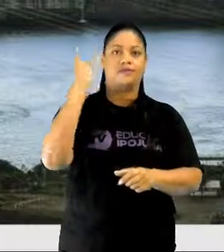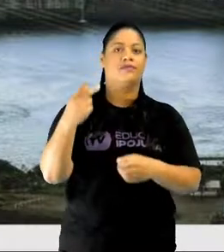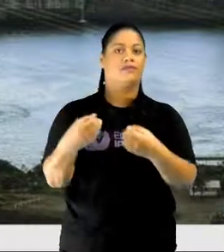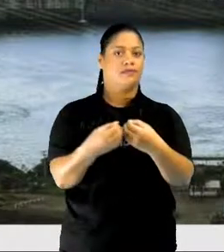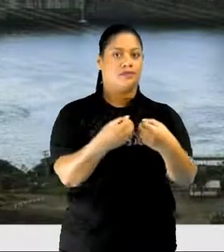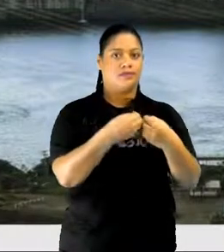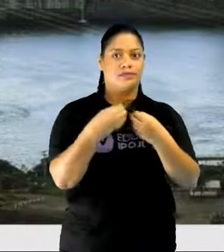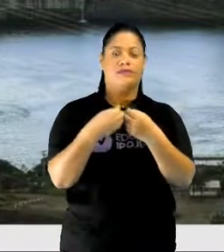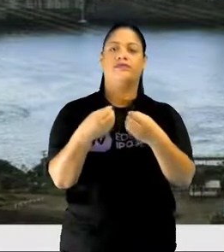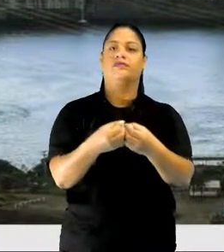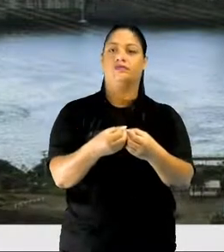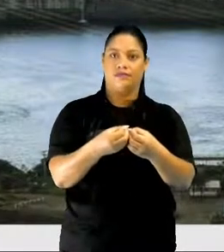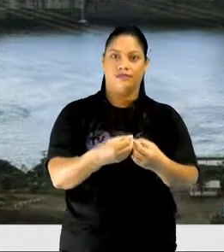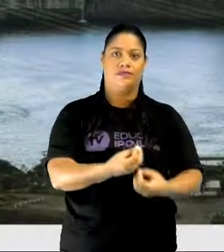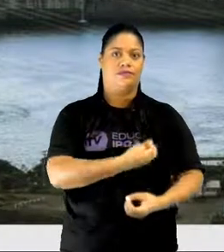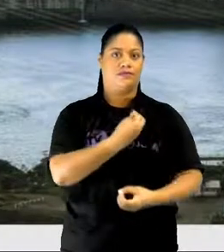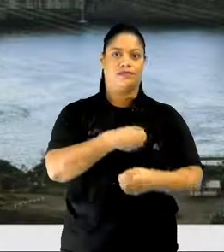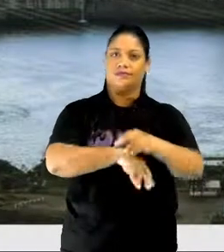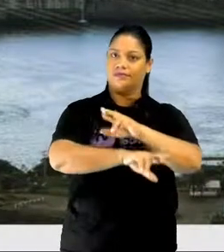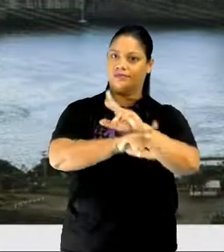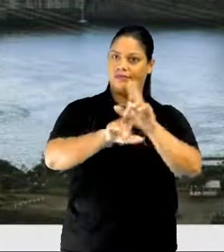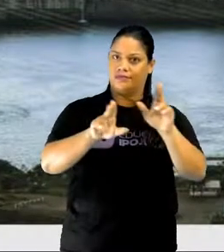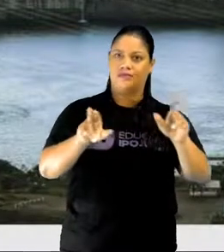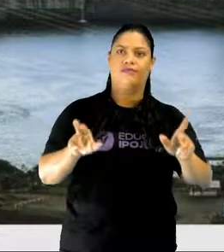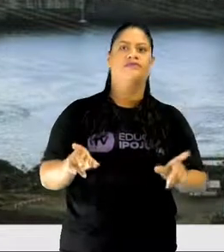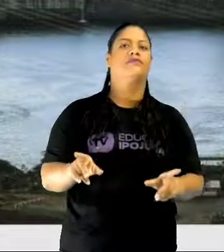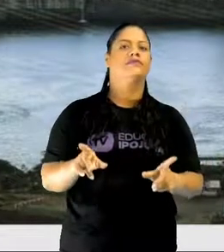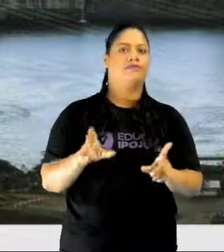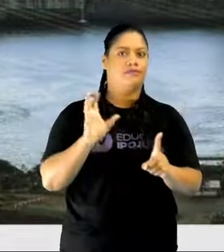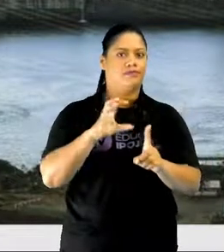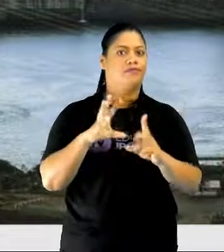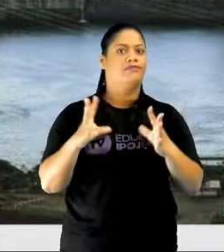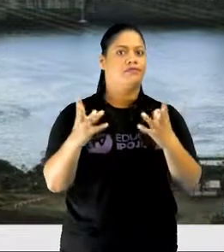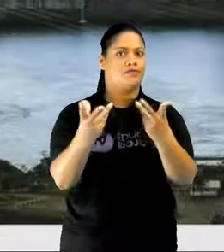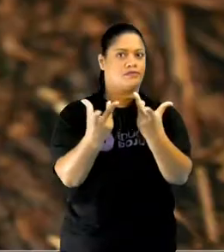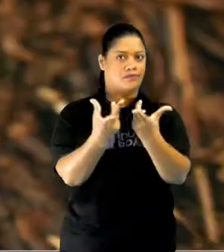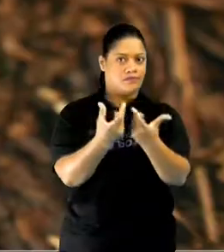perto, a biodiversidade vai influenciar em toda a região.